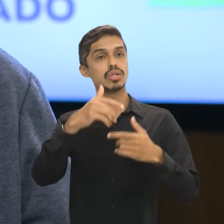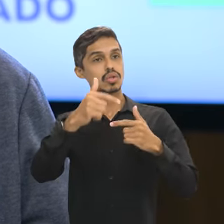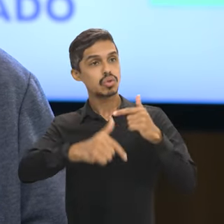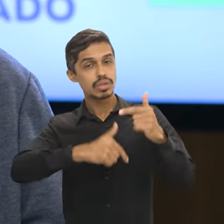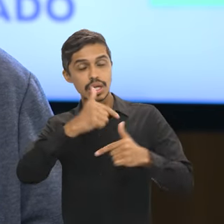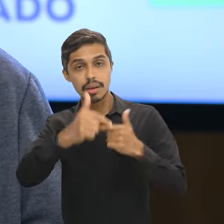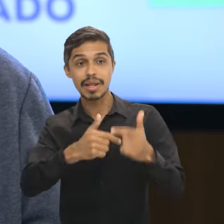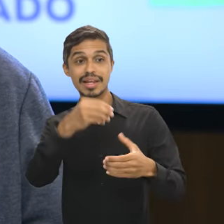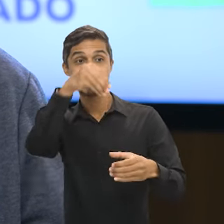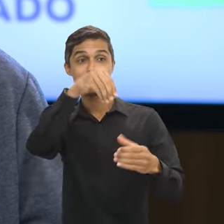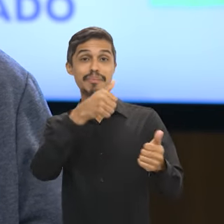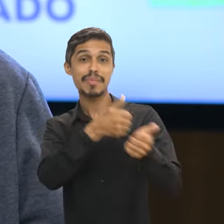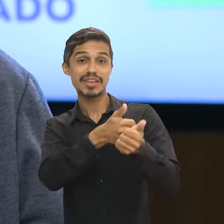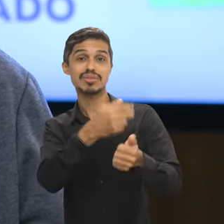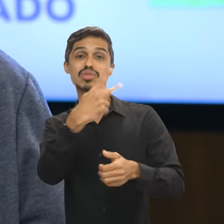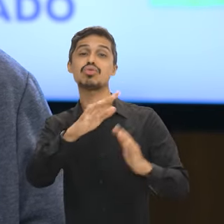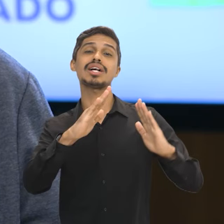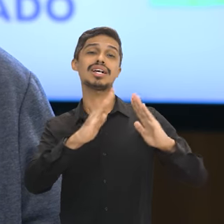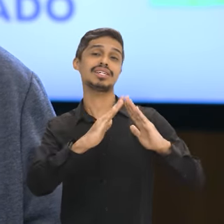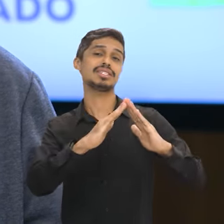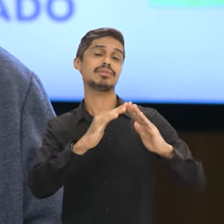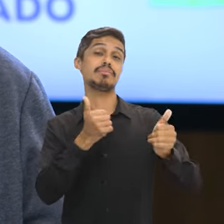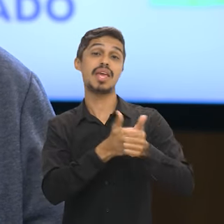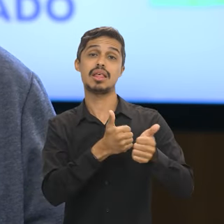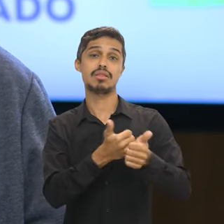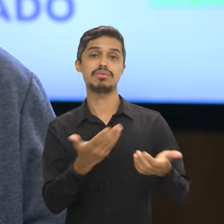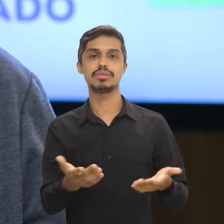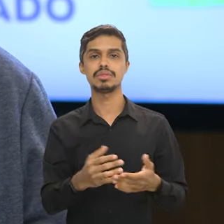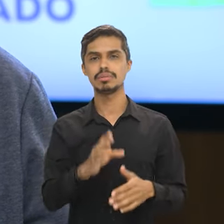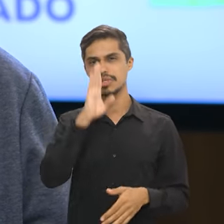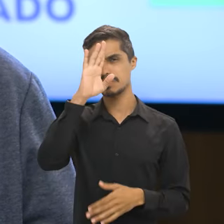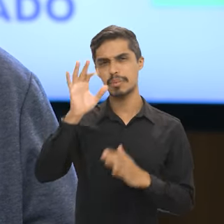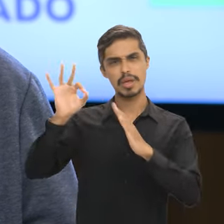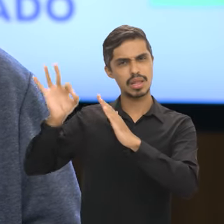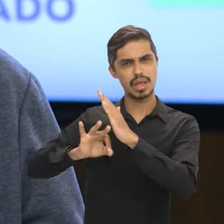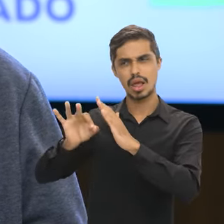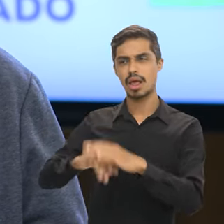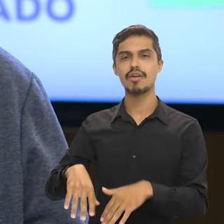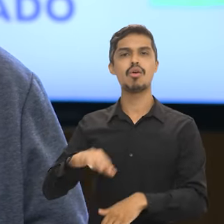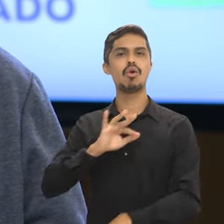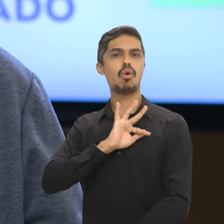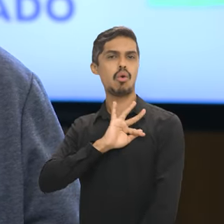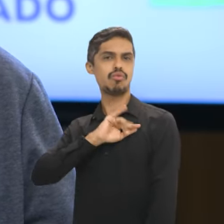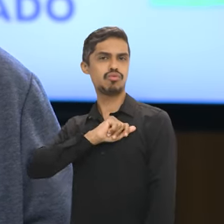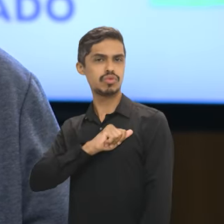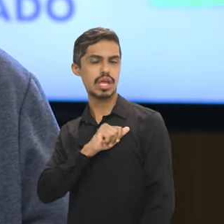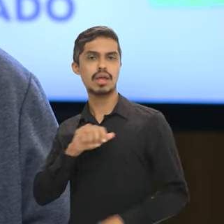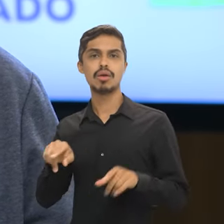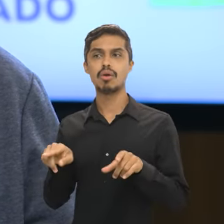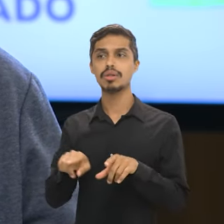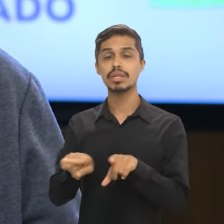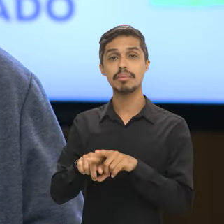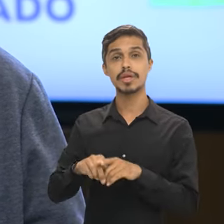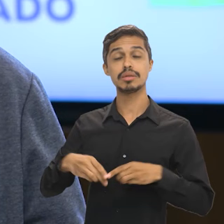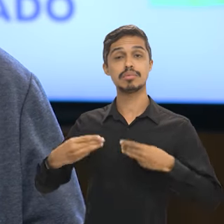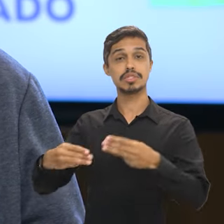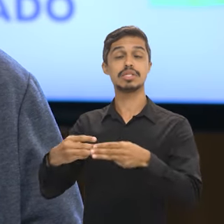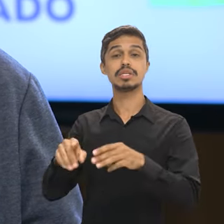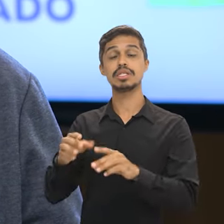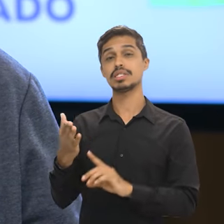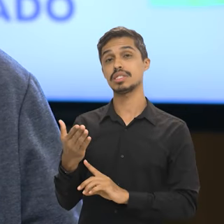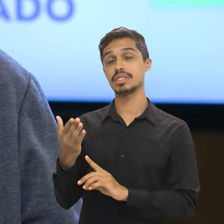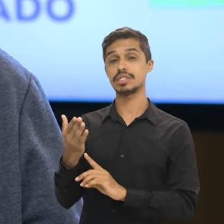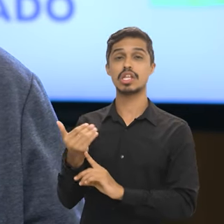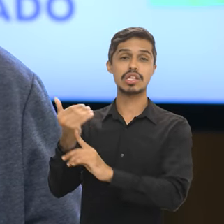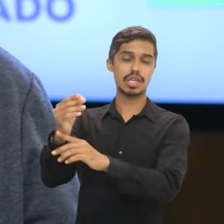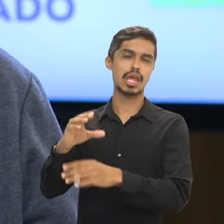no serviço público federal perto da sua casa. Principalmente para os cargos do IBGE, para os cargos da FUNAI, para os cargos do Ministério da Ciência